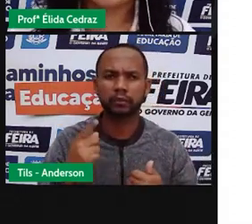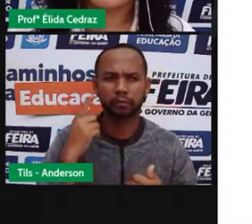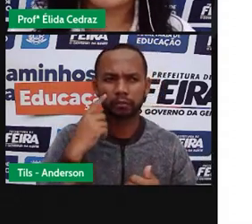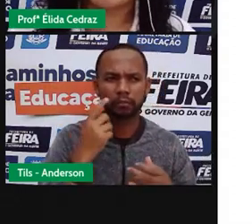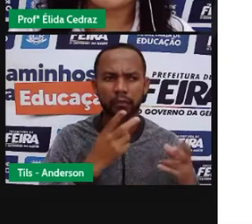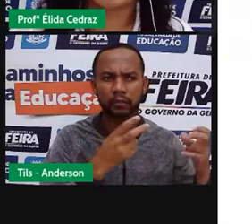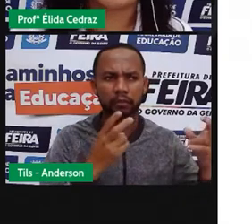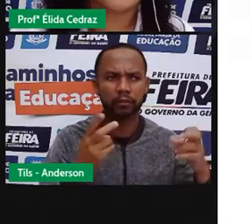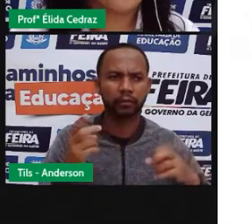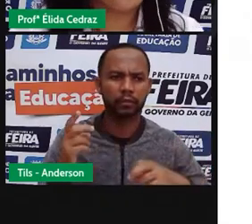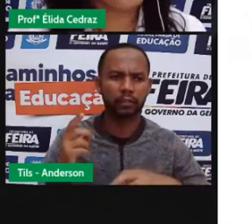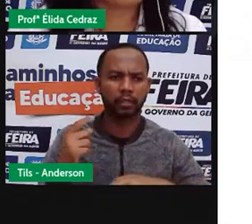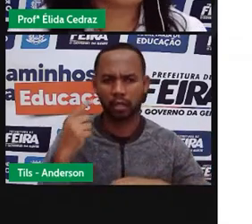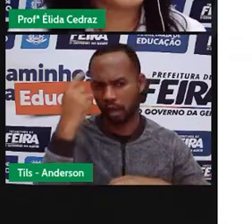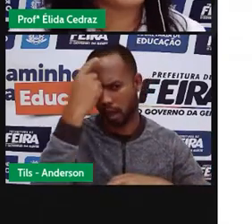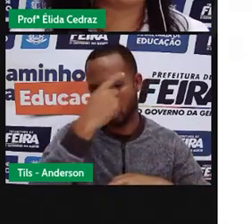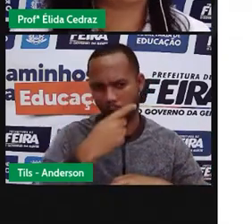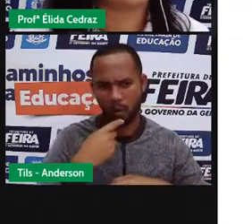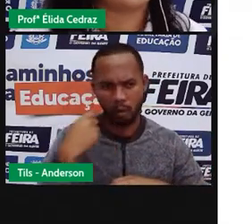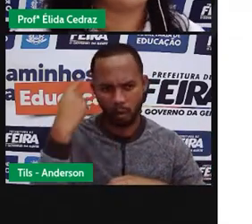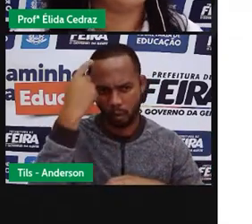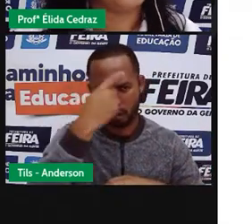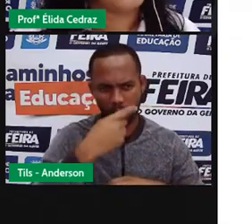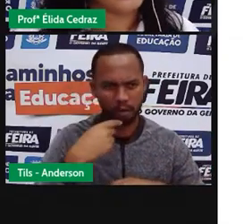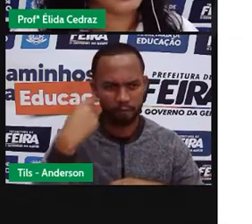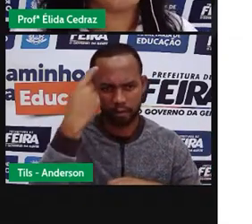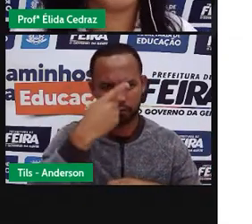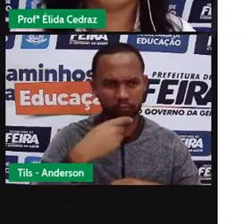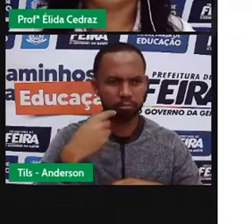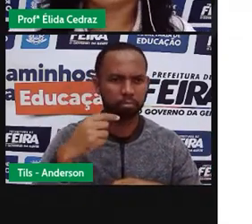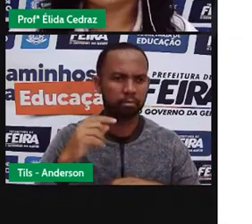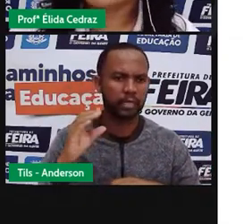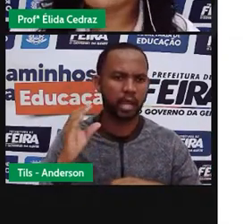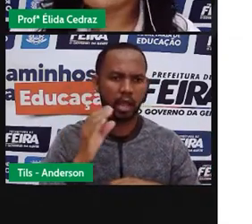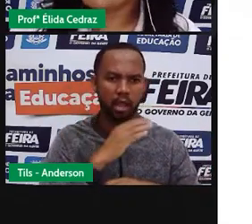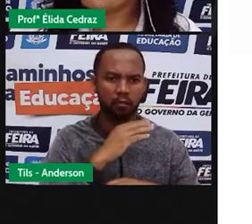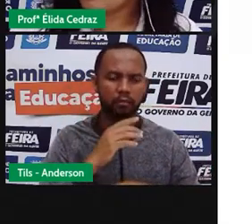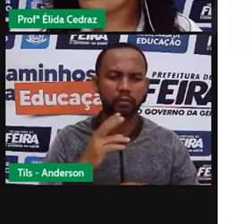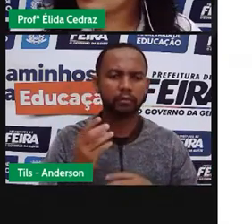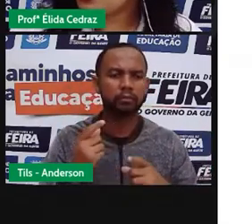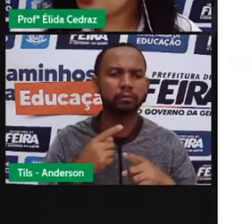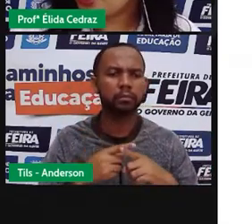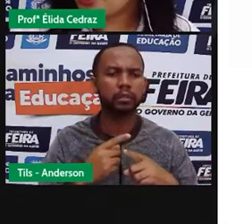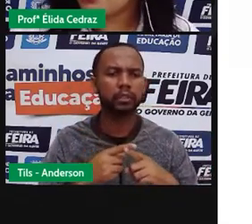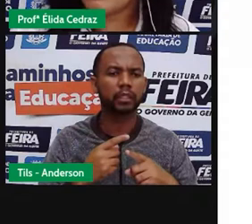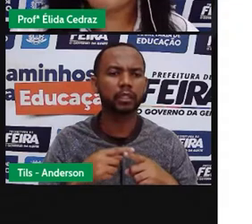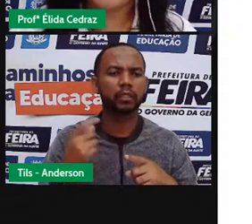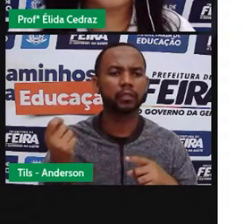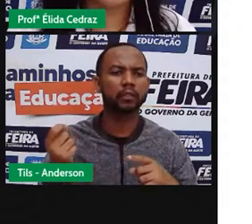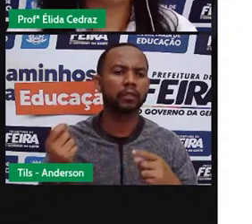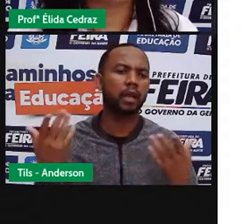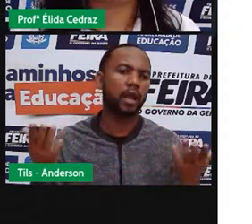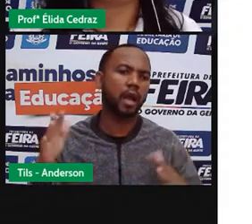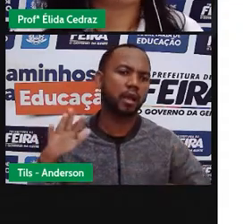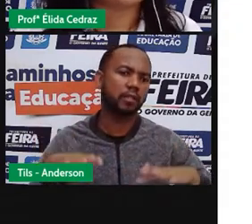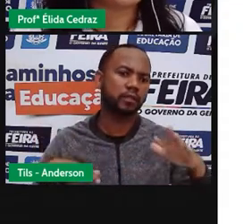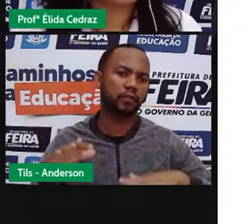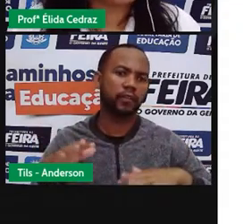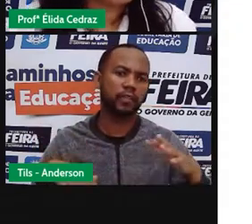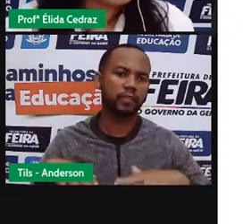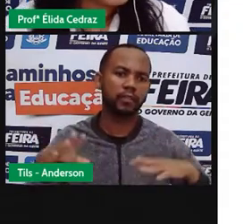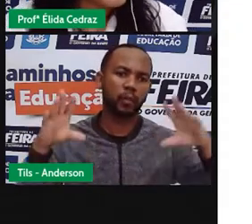Nós percebemos o passar do tempo. Por causa do clima, porque quando vai